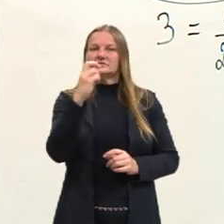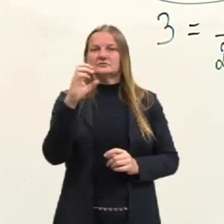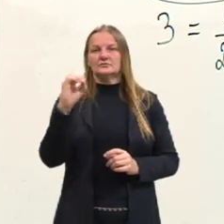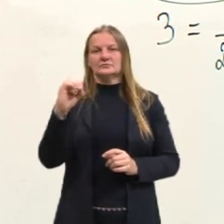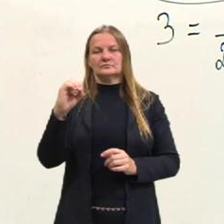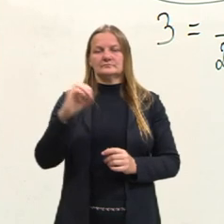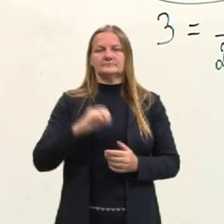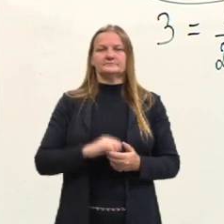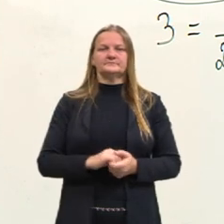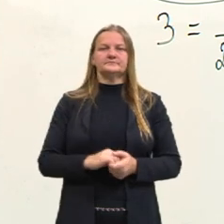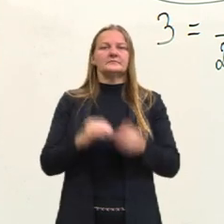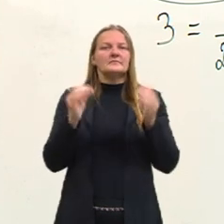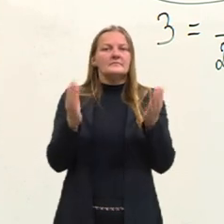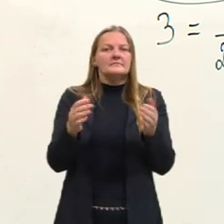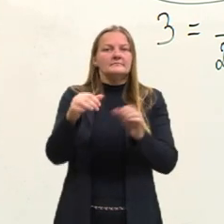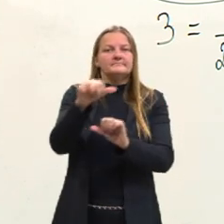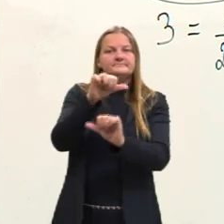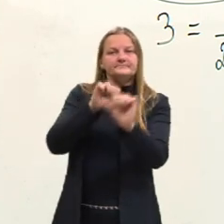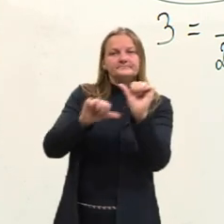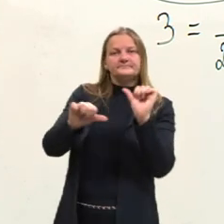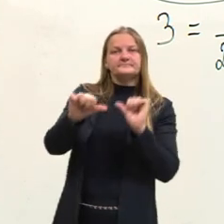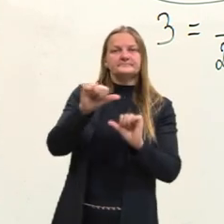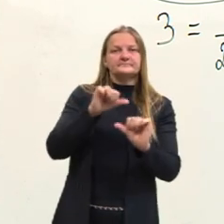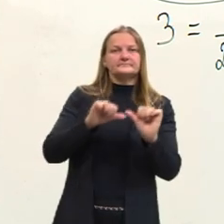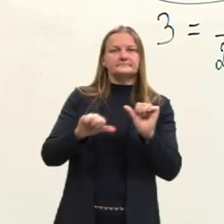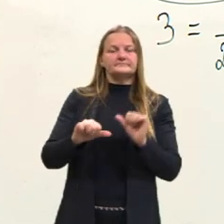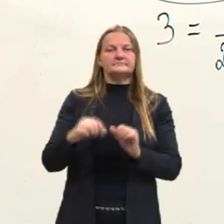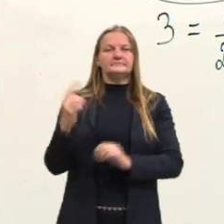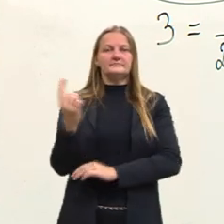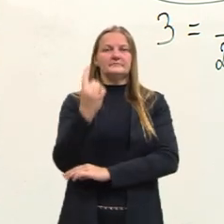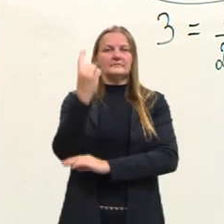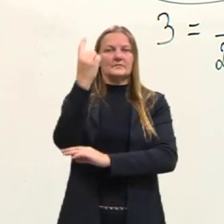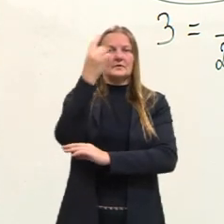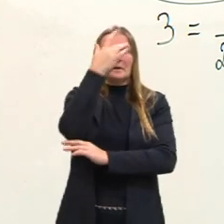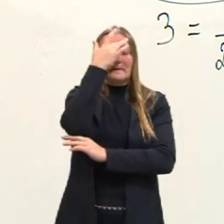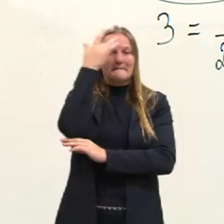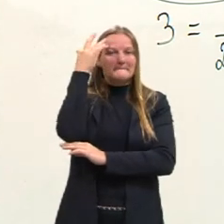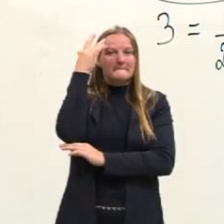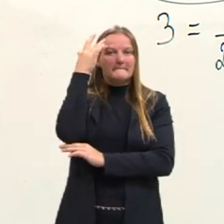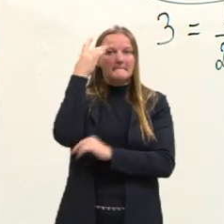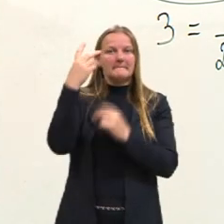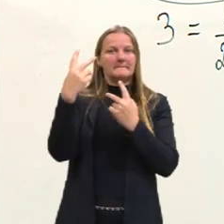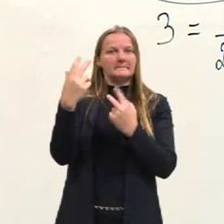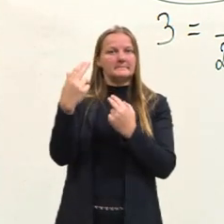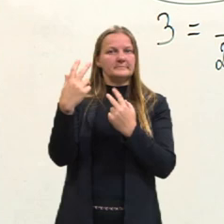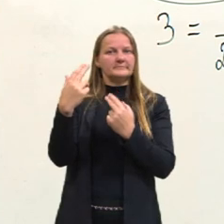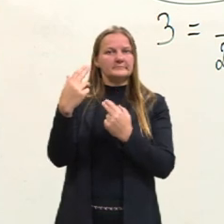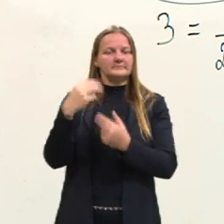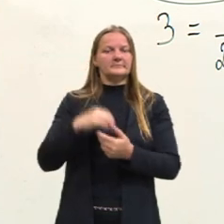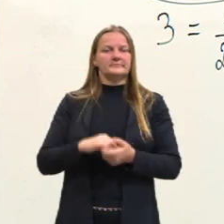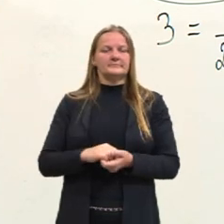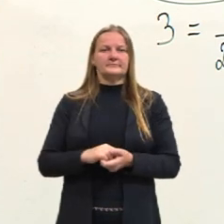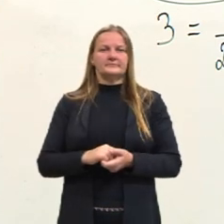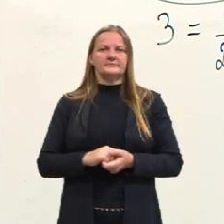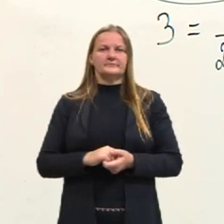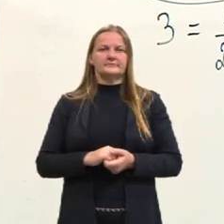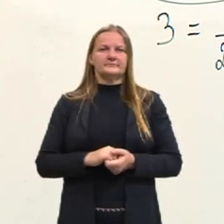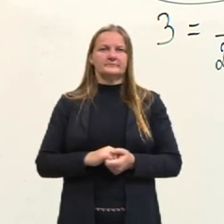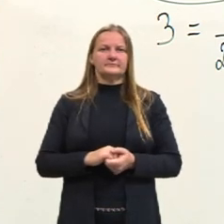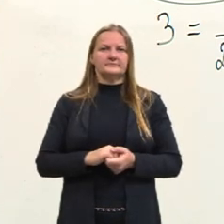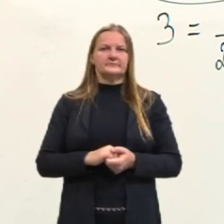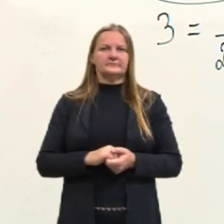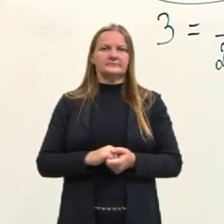E agora, como nós sabemos que a altura do homem vai permanecer 180 centímetros,